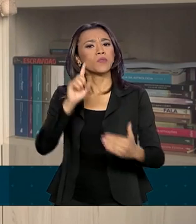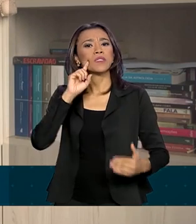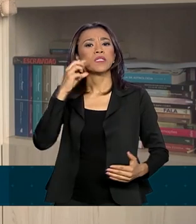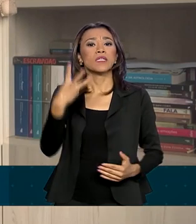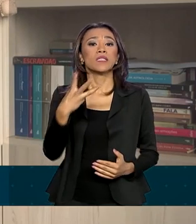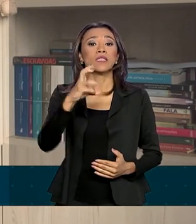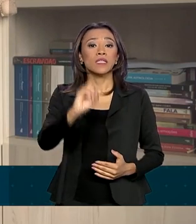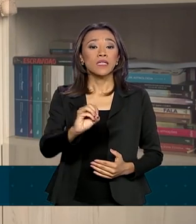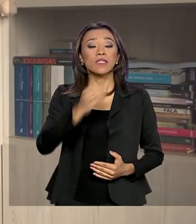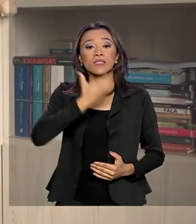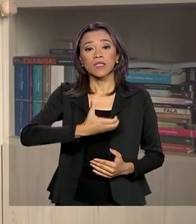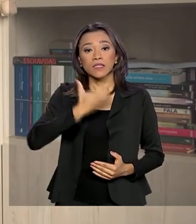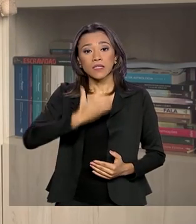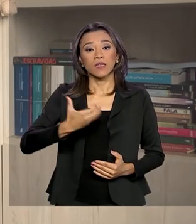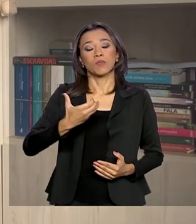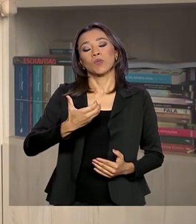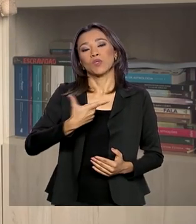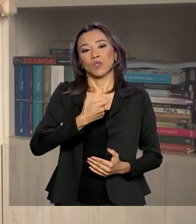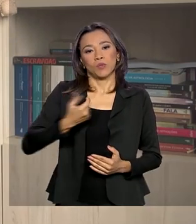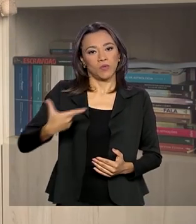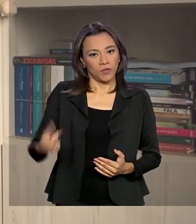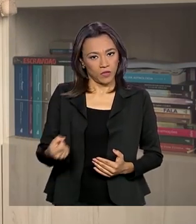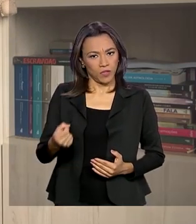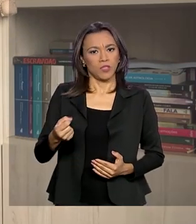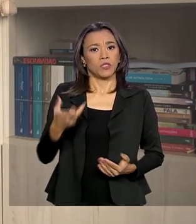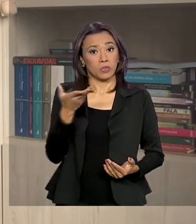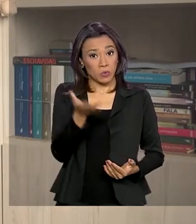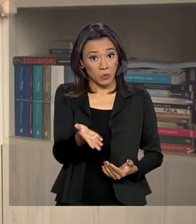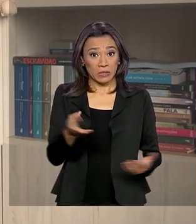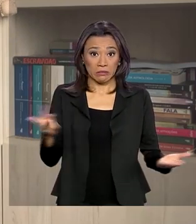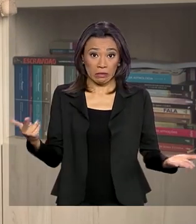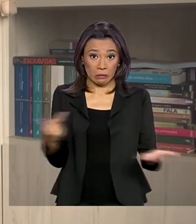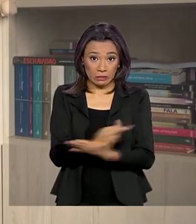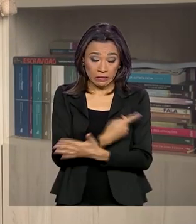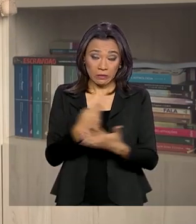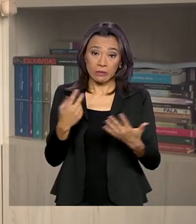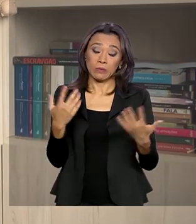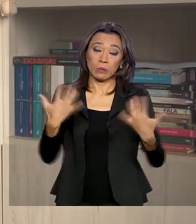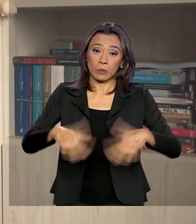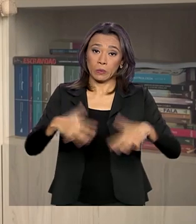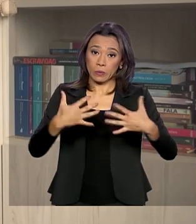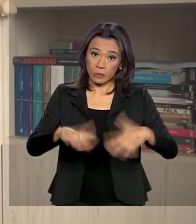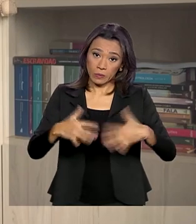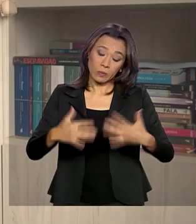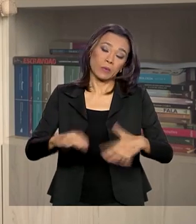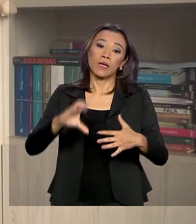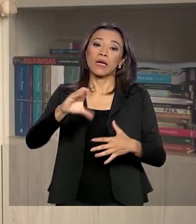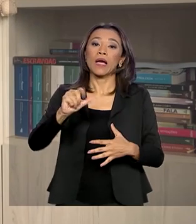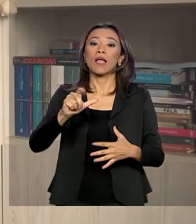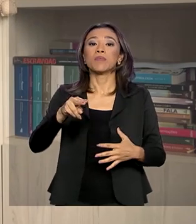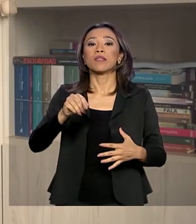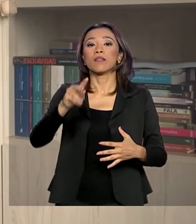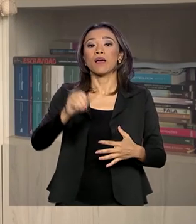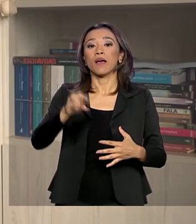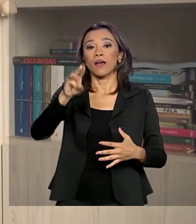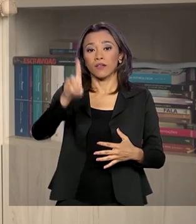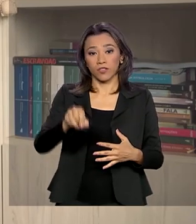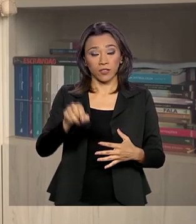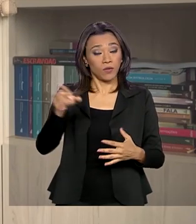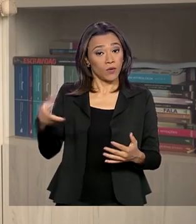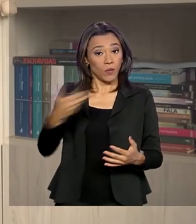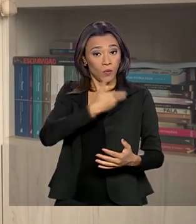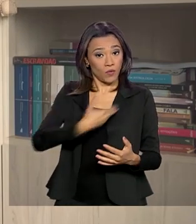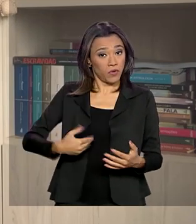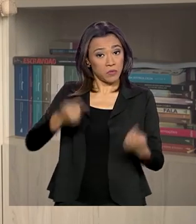dezembro de 2020. Com o estado de calamidade pública aprovado, o governo não precisa mais cumprir as metas